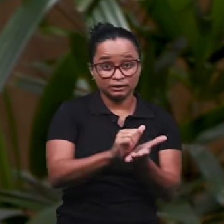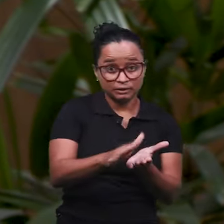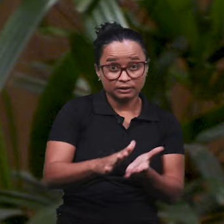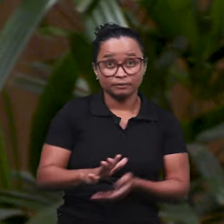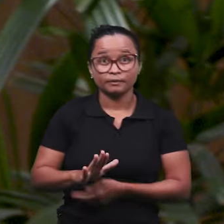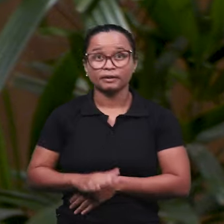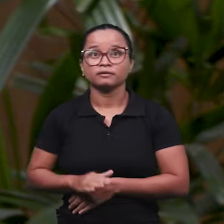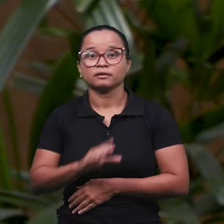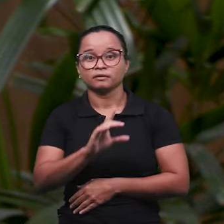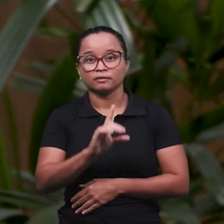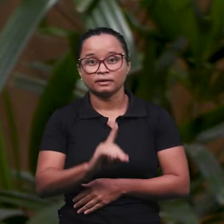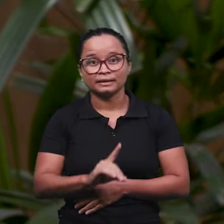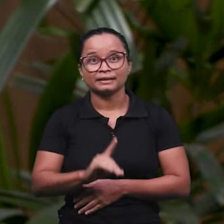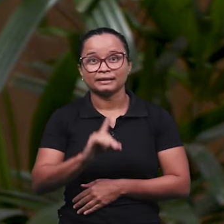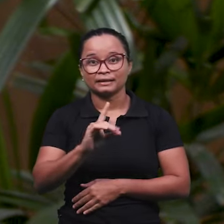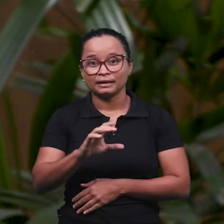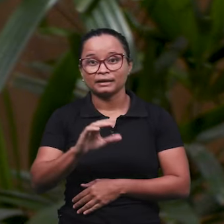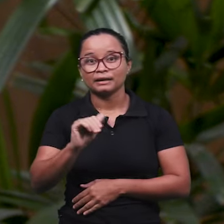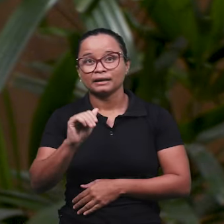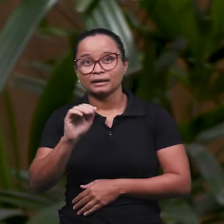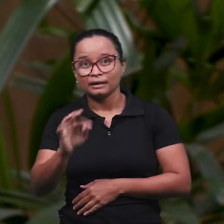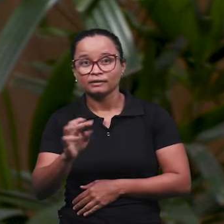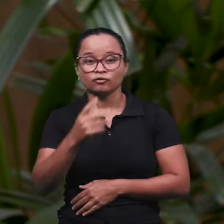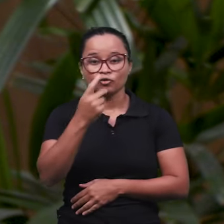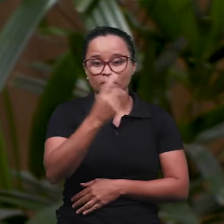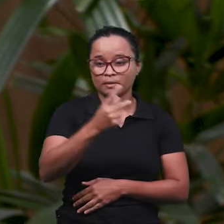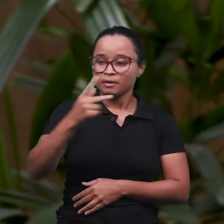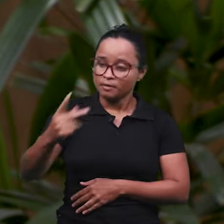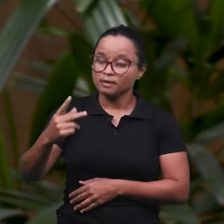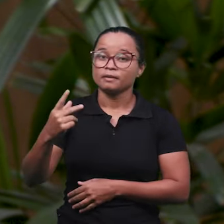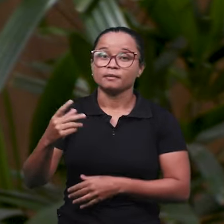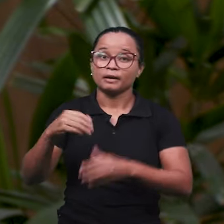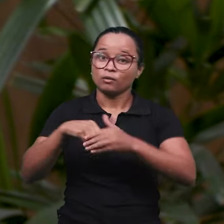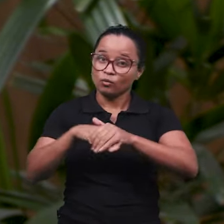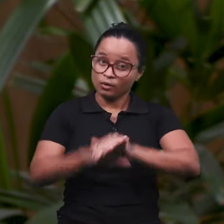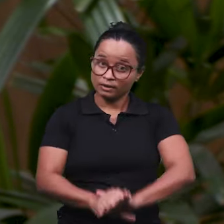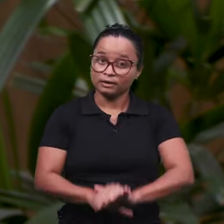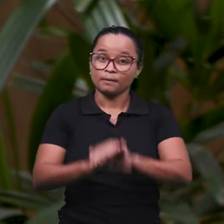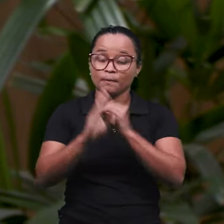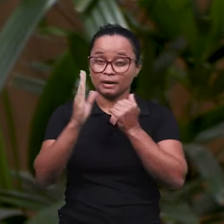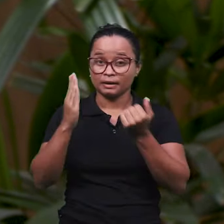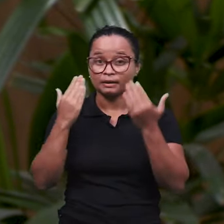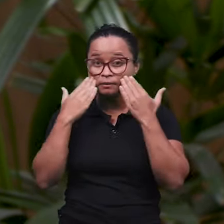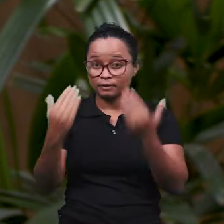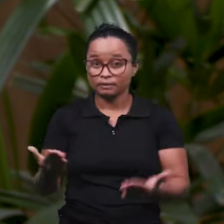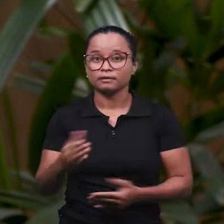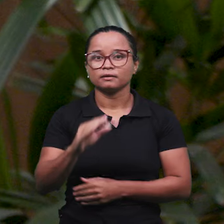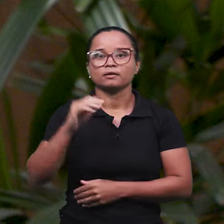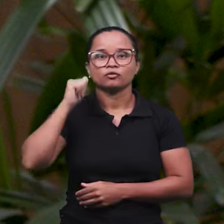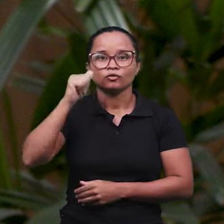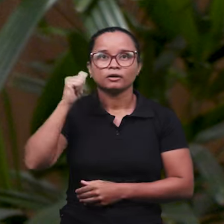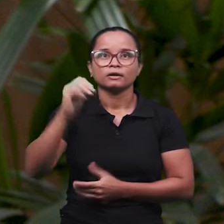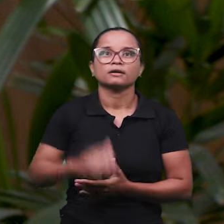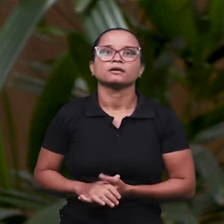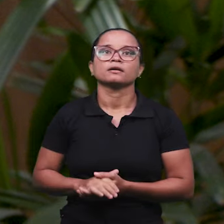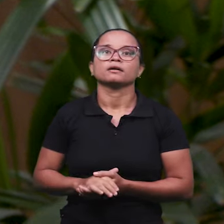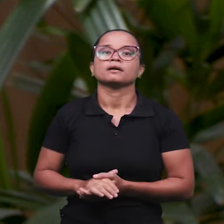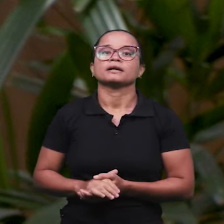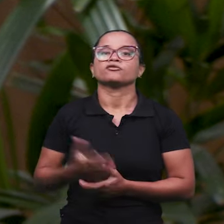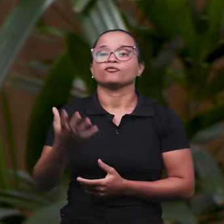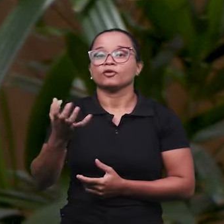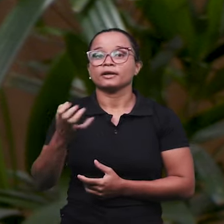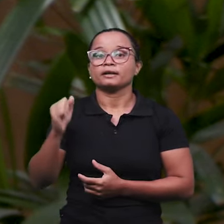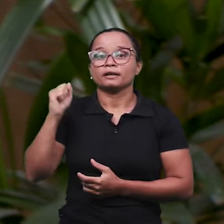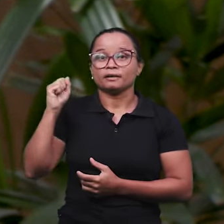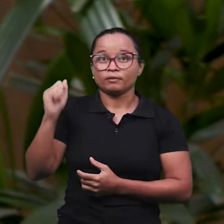LTCAT, o perfil profissiográfico previdenciário PPP, para guardar, para apresentar ali para o seu advogado no momento de requerer a